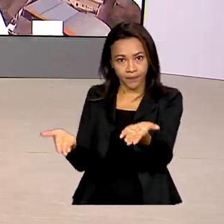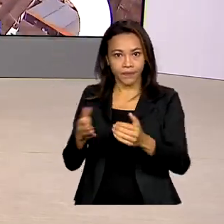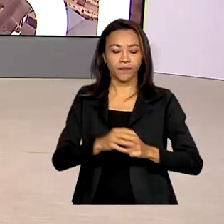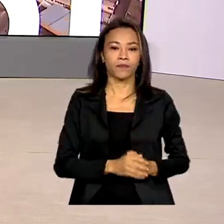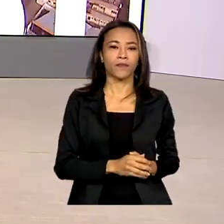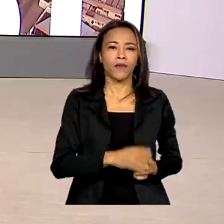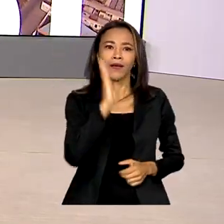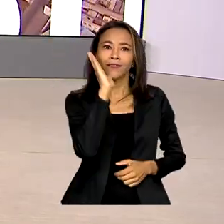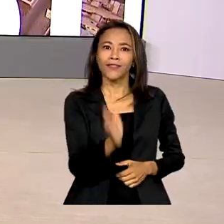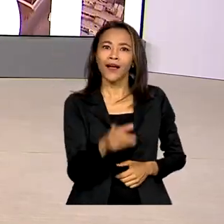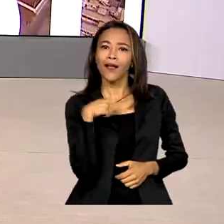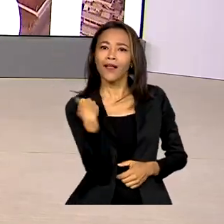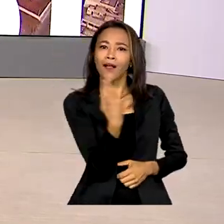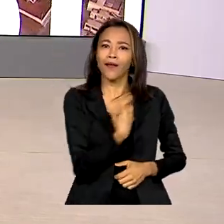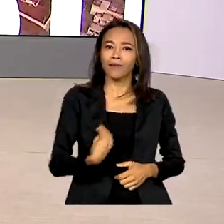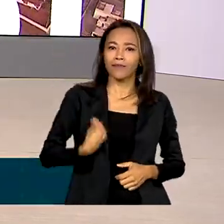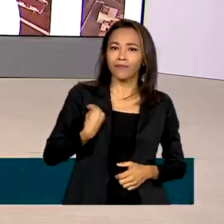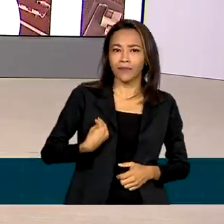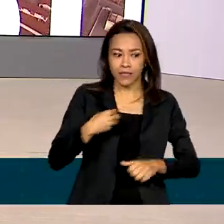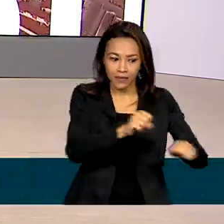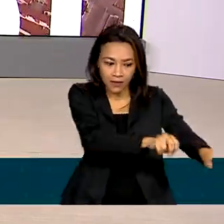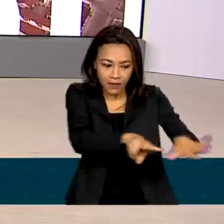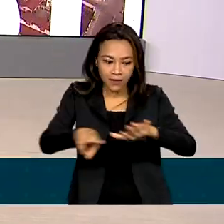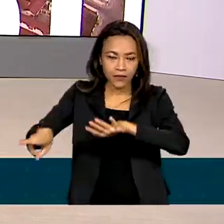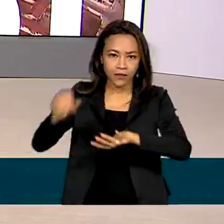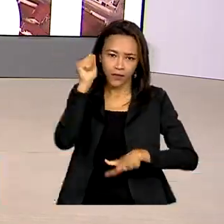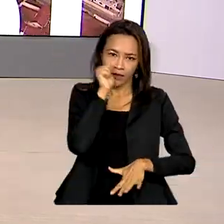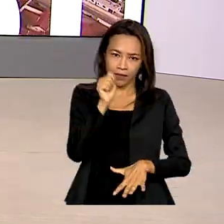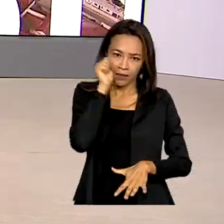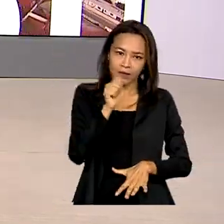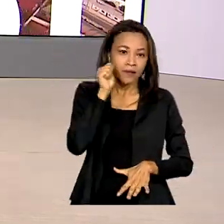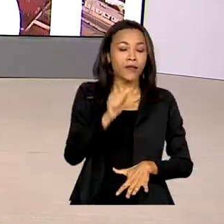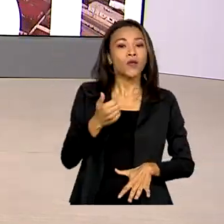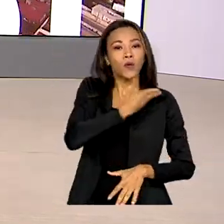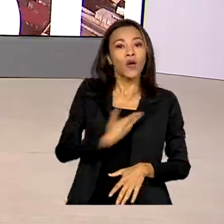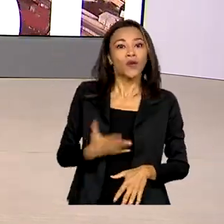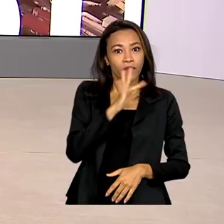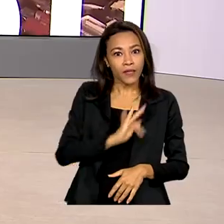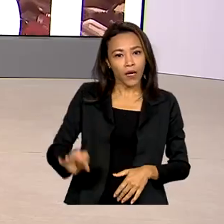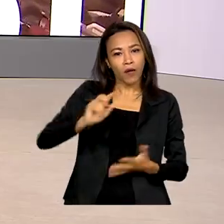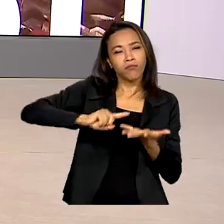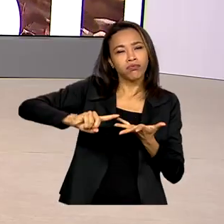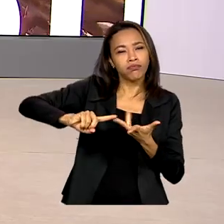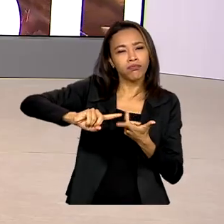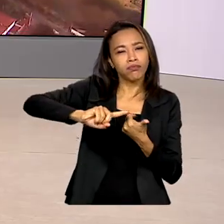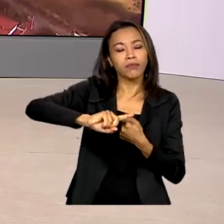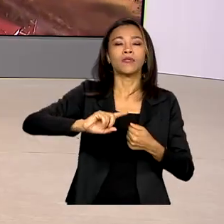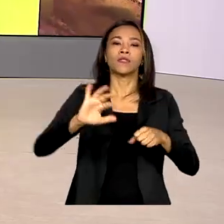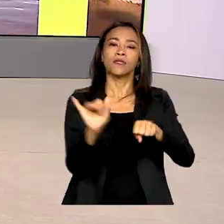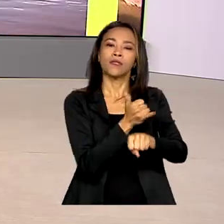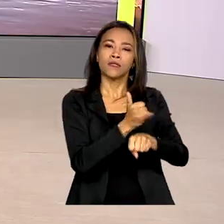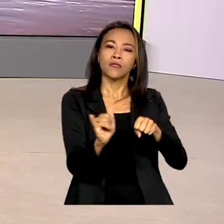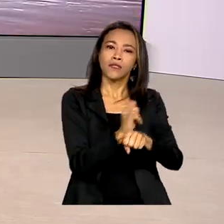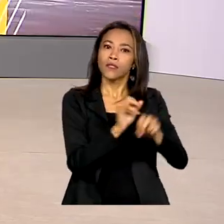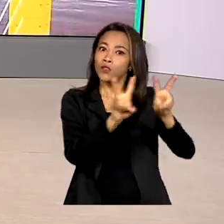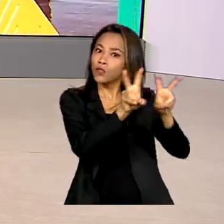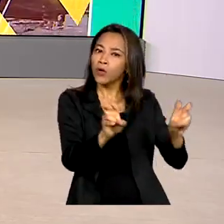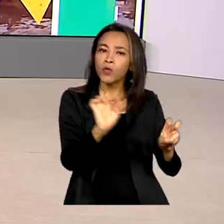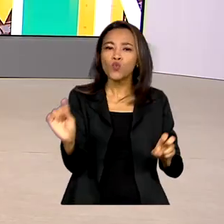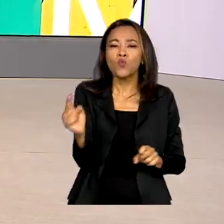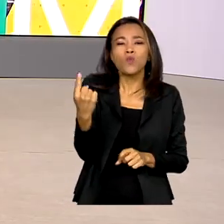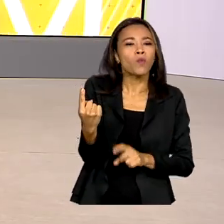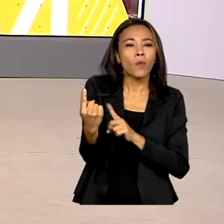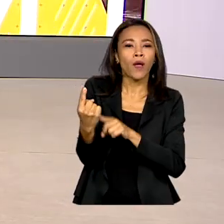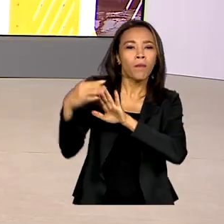Estamos na Semana da Mulher e o governo federal deu início a uma série de ações nos ministérios. Uma delas é o